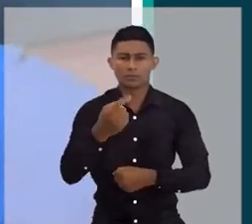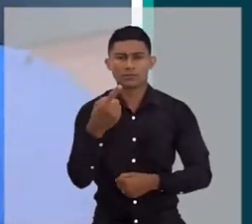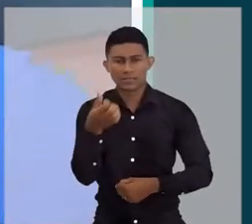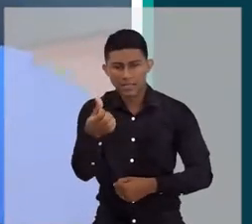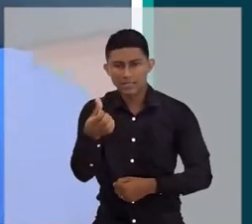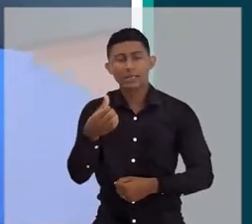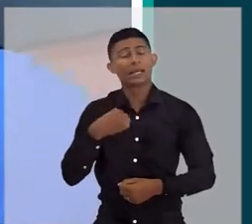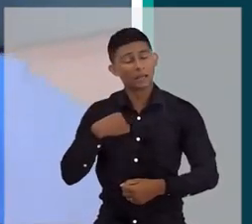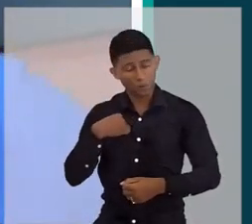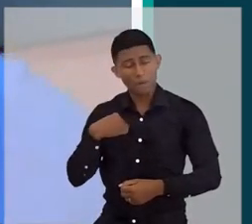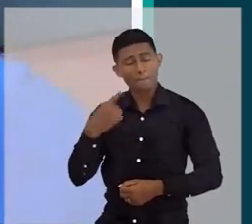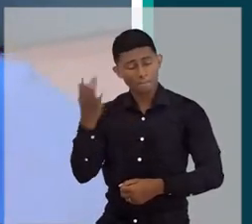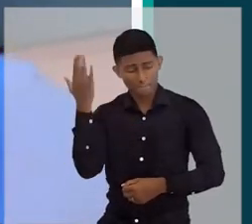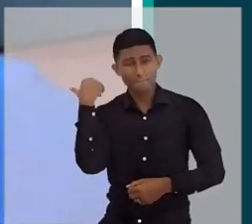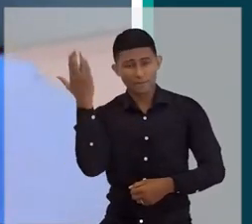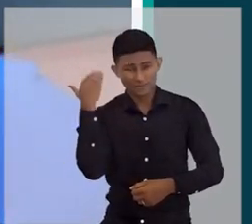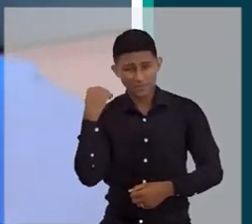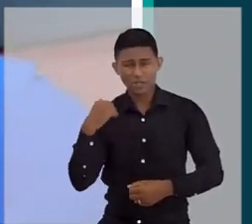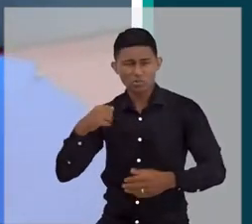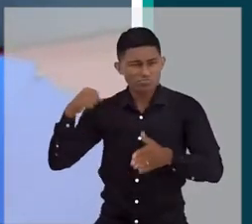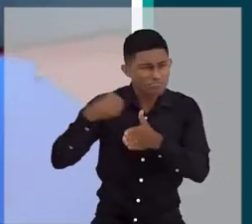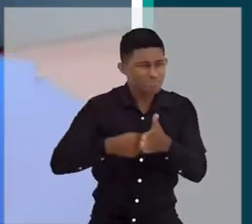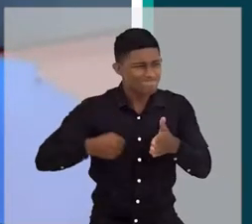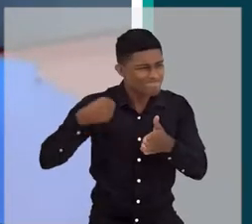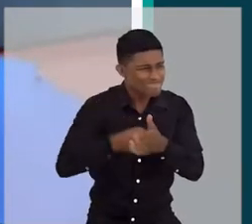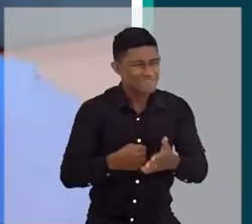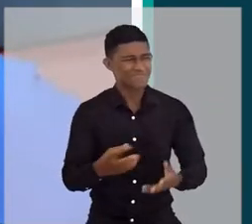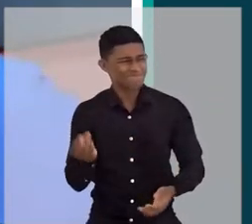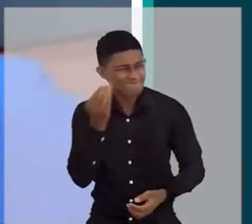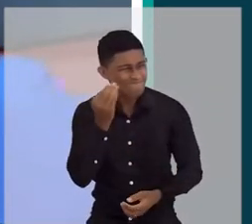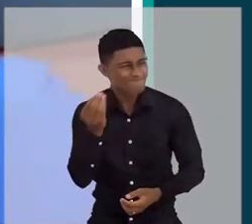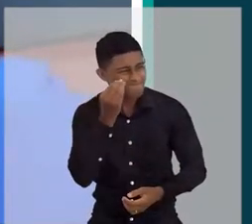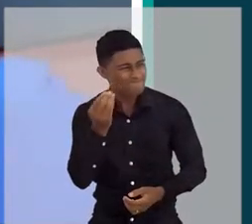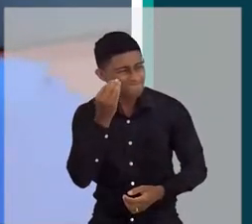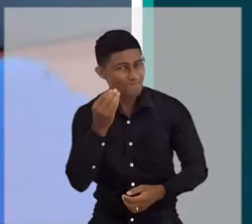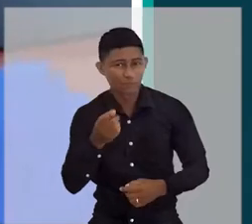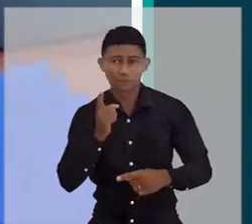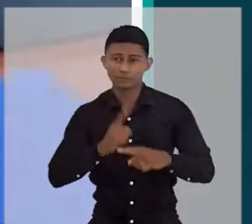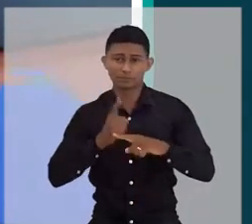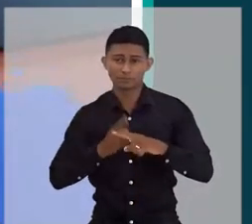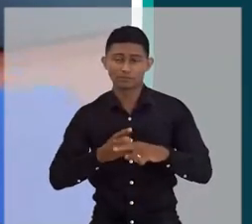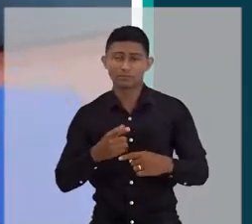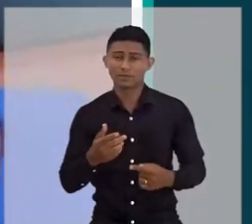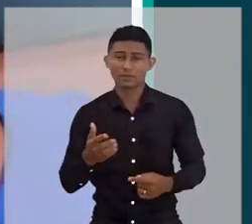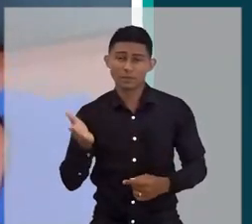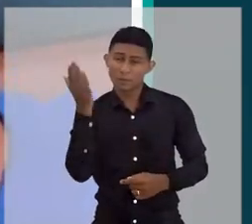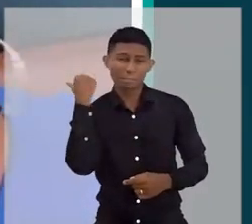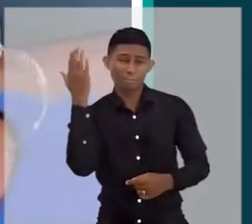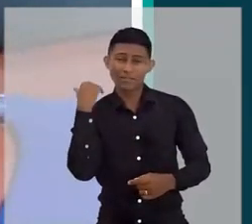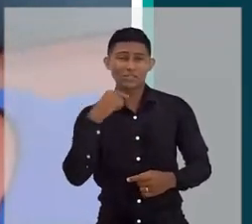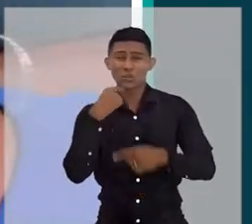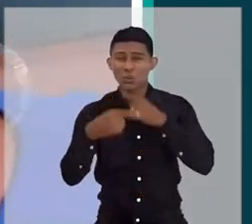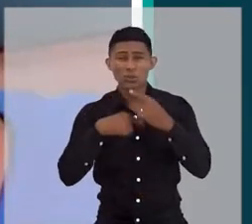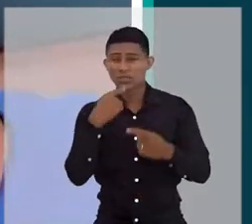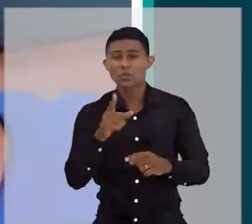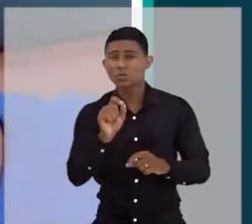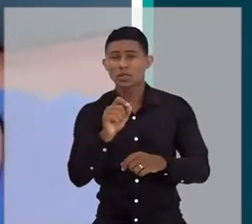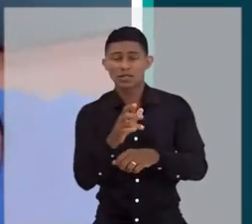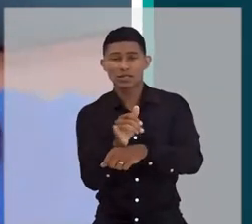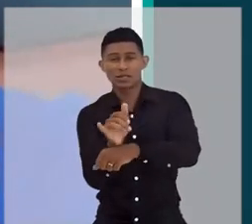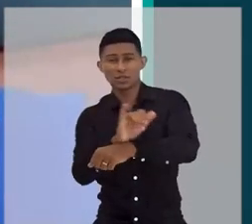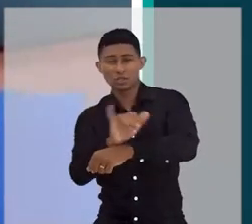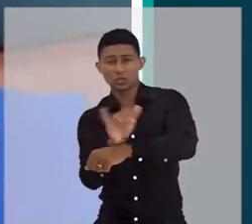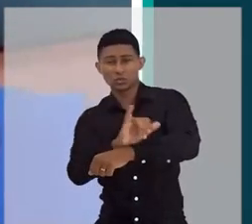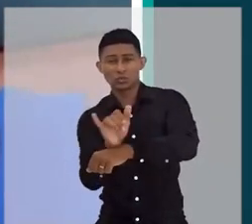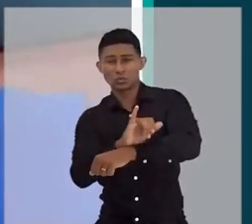luta quando começou? Em 2016, eu estava lá, estava lá brigando, porque não existia possibilidade